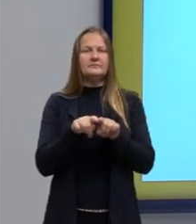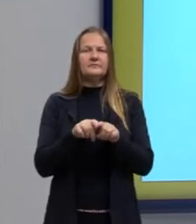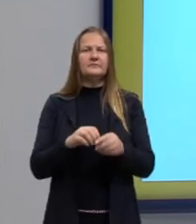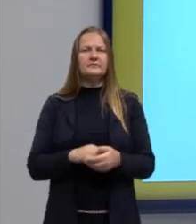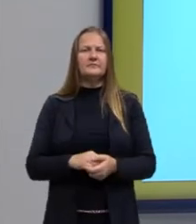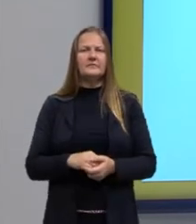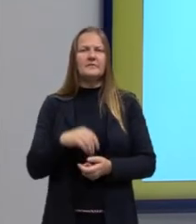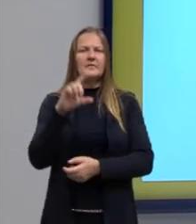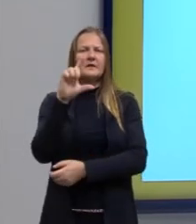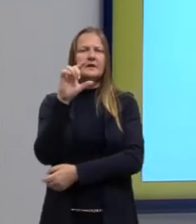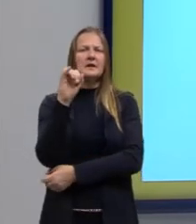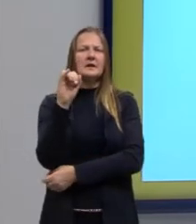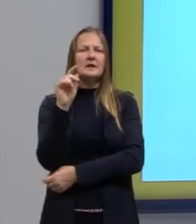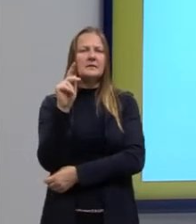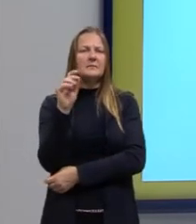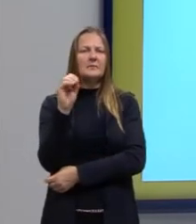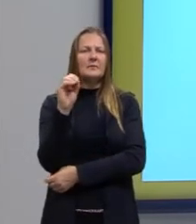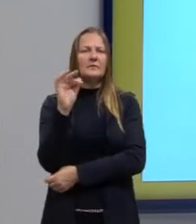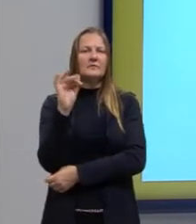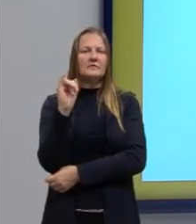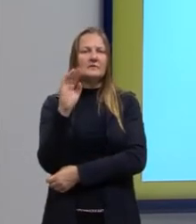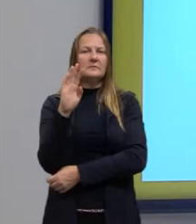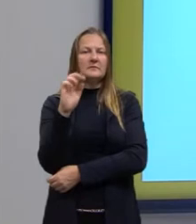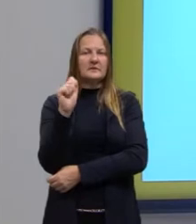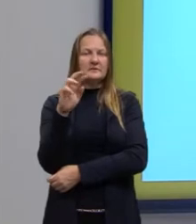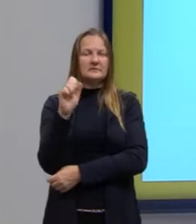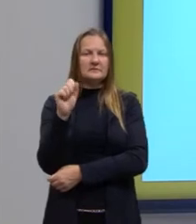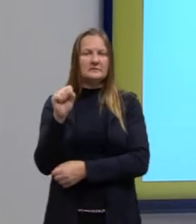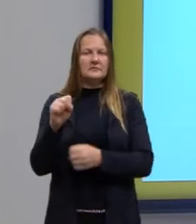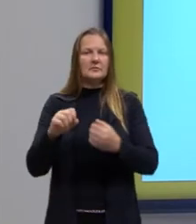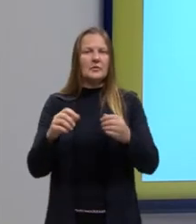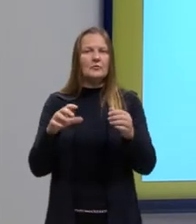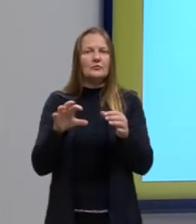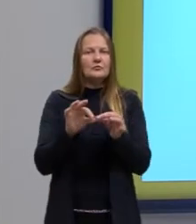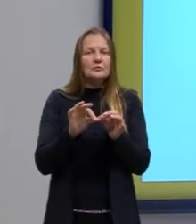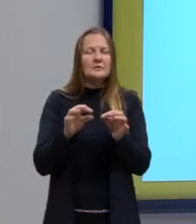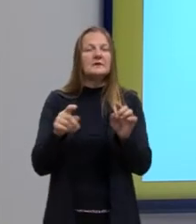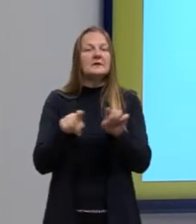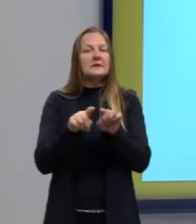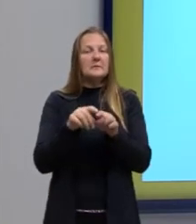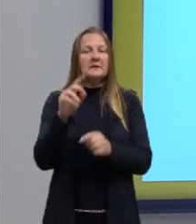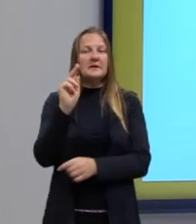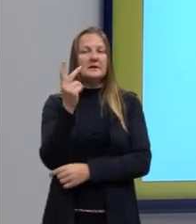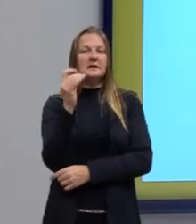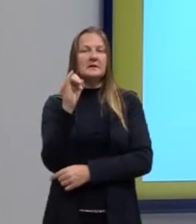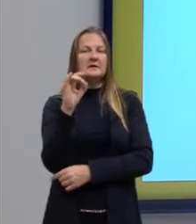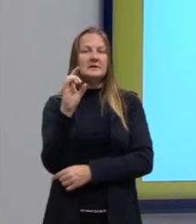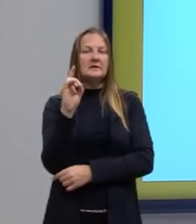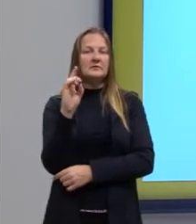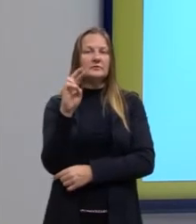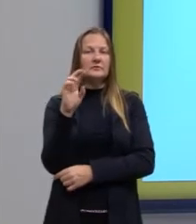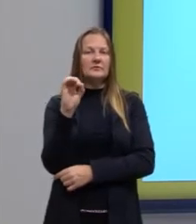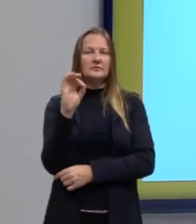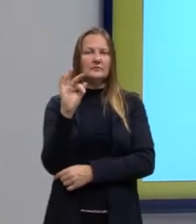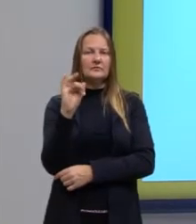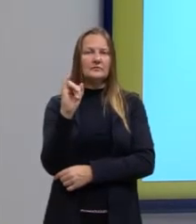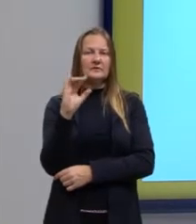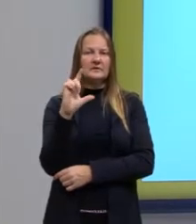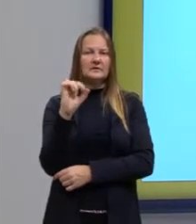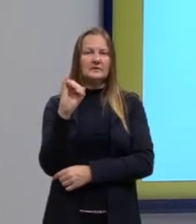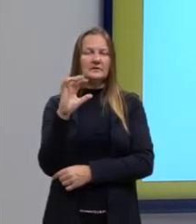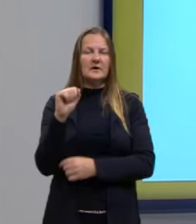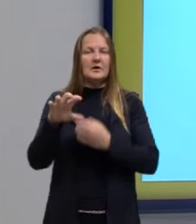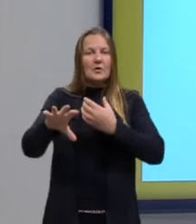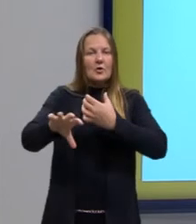lipofílicas e também a parte hidrofílica, que é a parte, então, que tem a